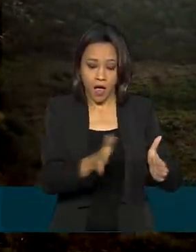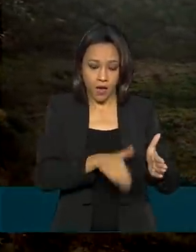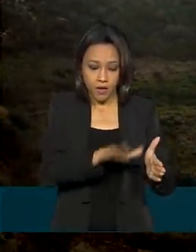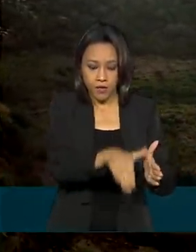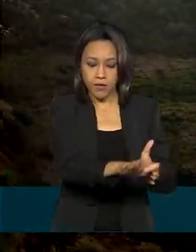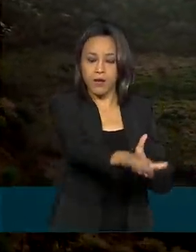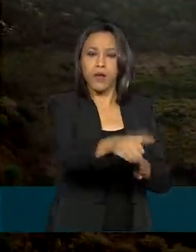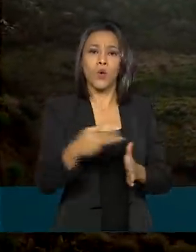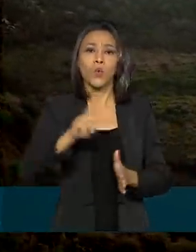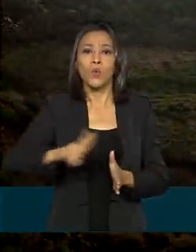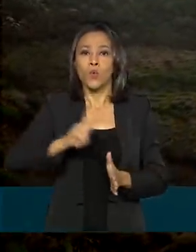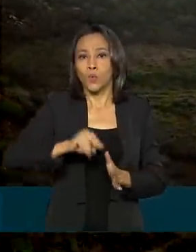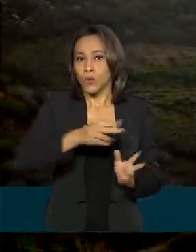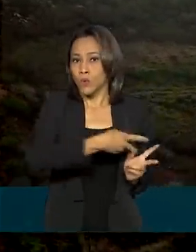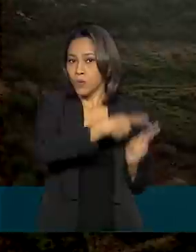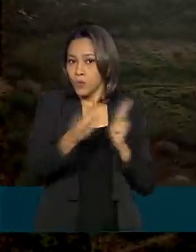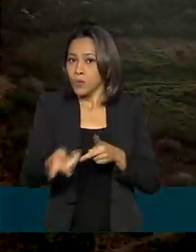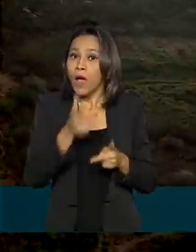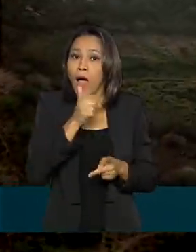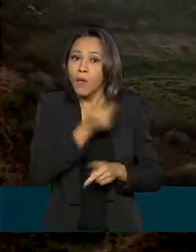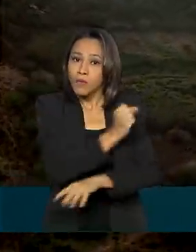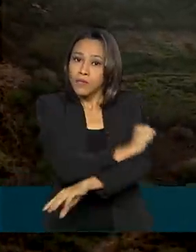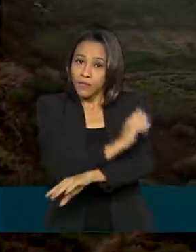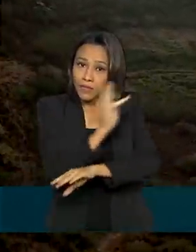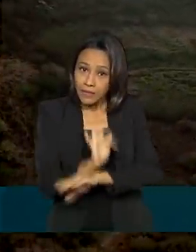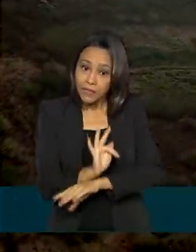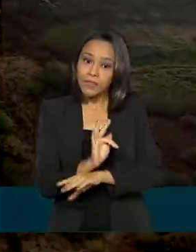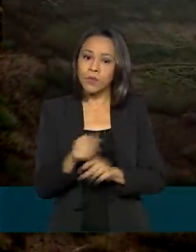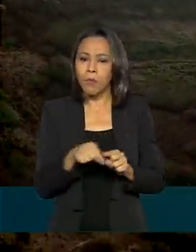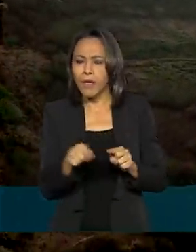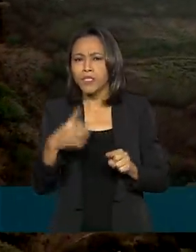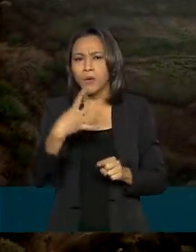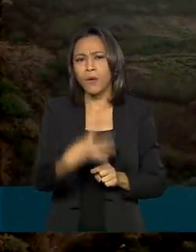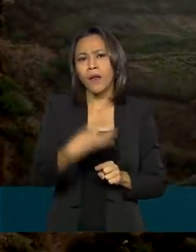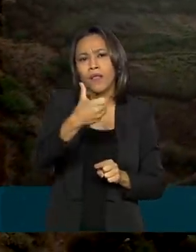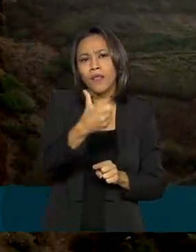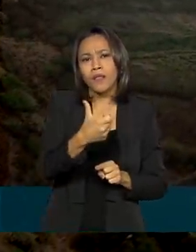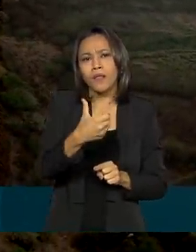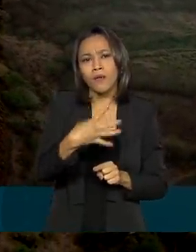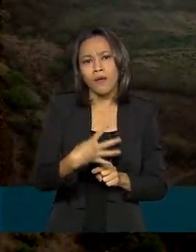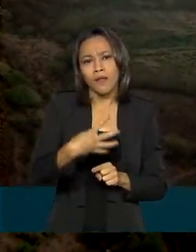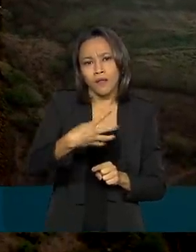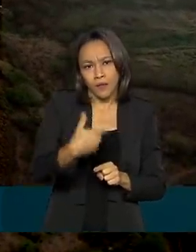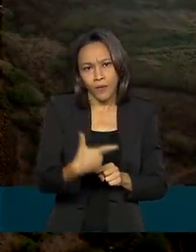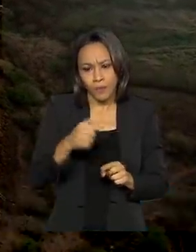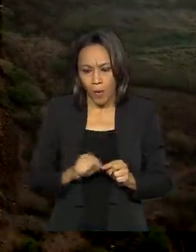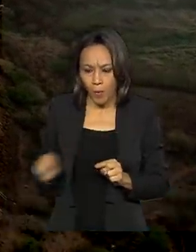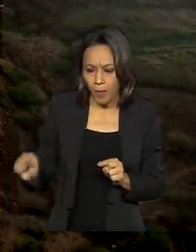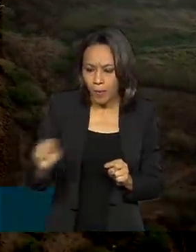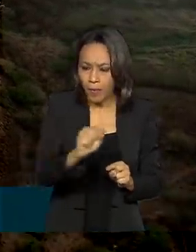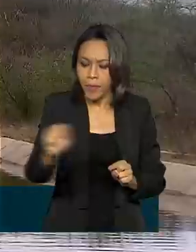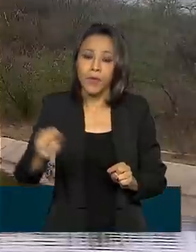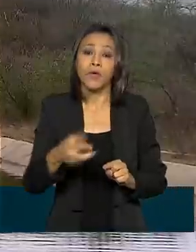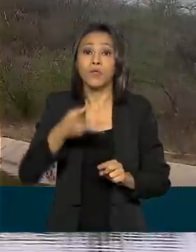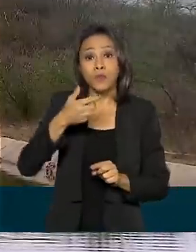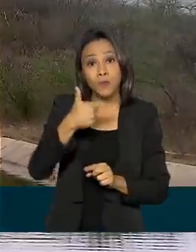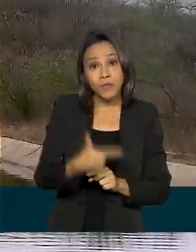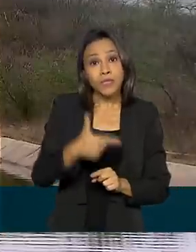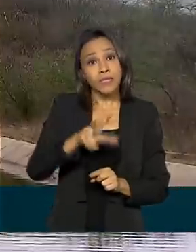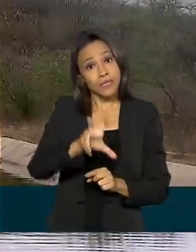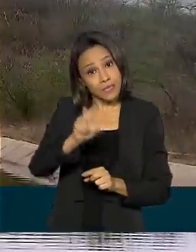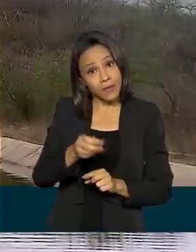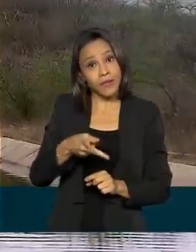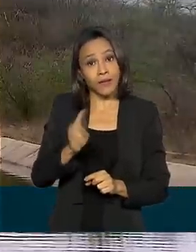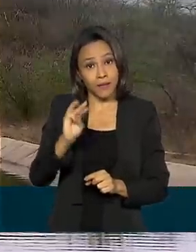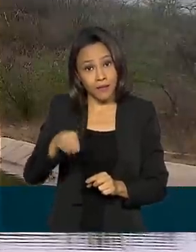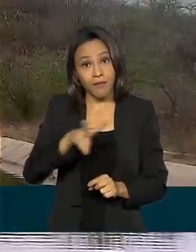do Rio São Francisco para abastecer a área rural de 42 municípios. Ele tem 250 quilômetros e ao todo